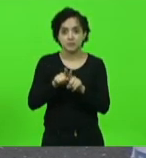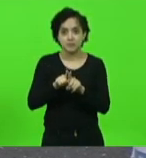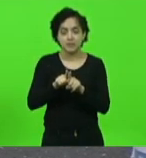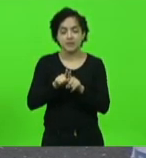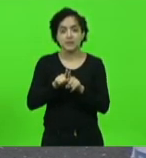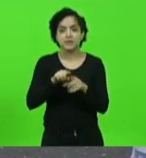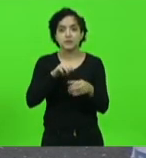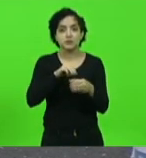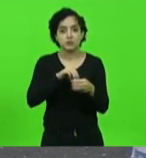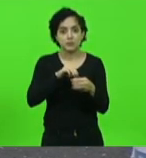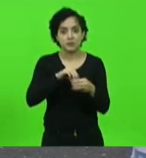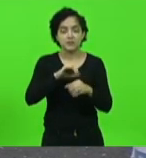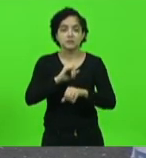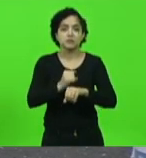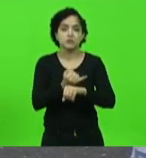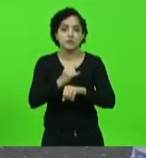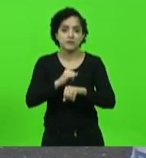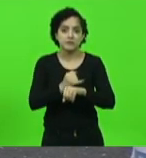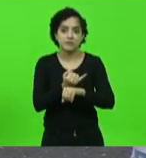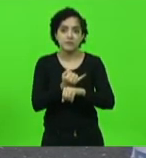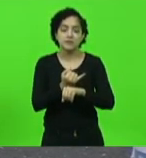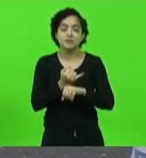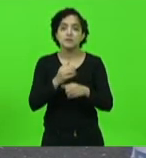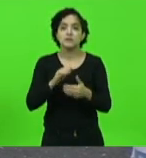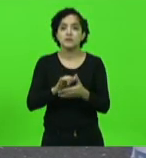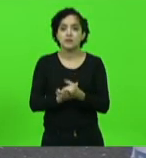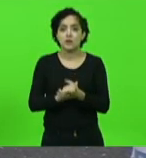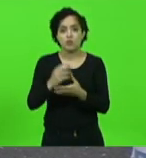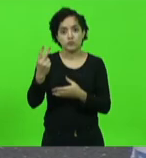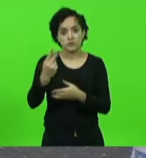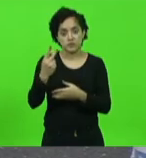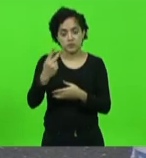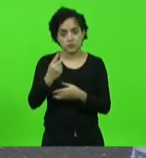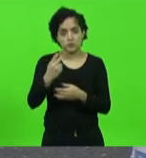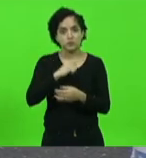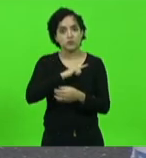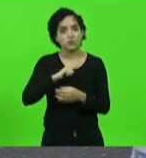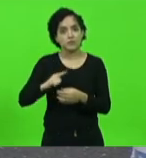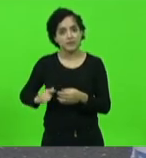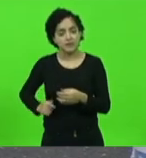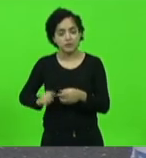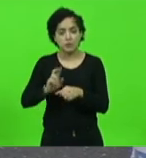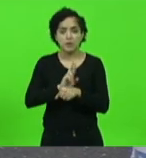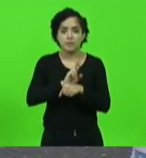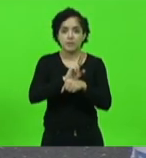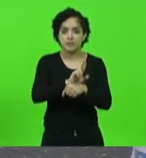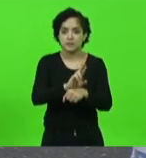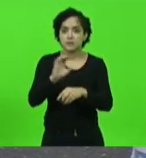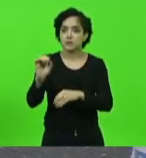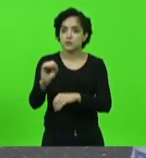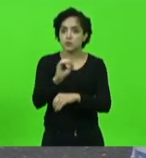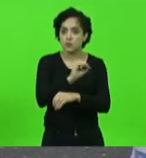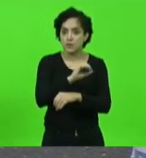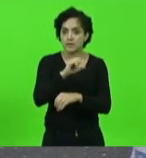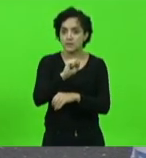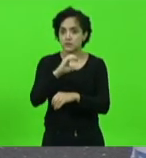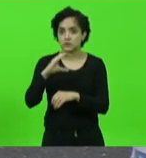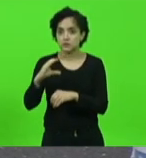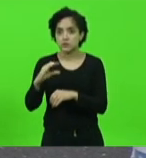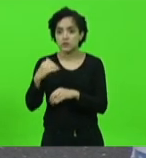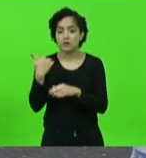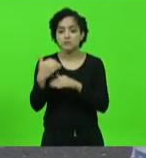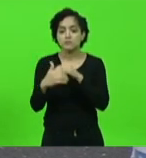município de Joinville Cacildo Maldani vice-governador representando todo o oeste de Santa Catarina a ascensão